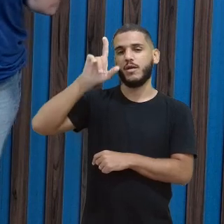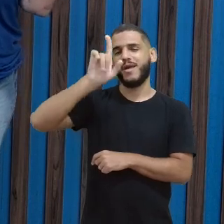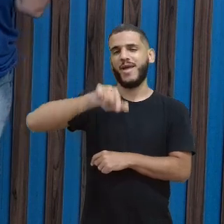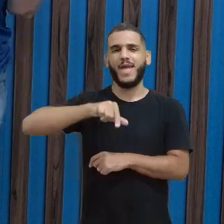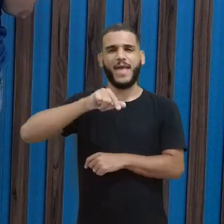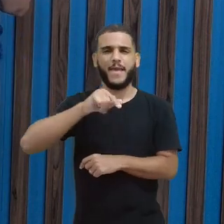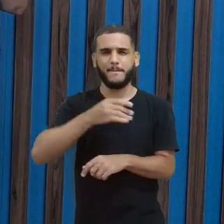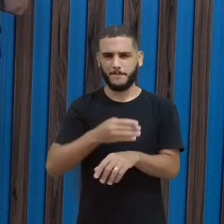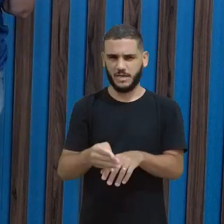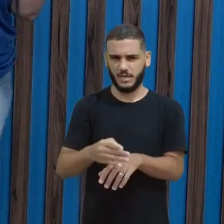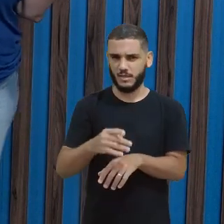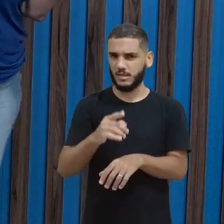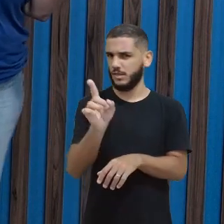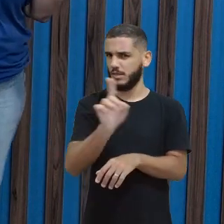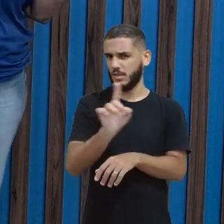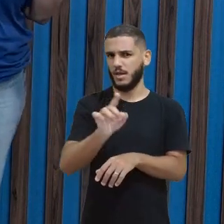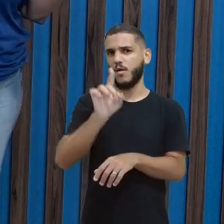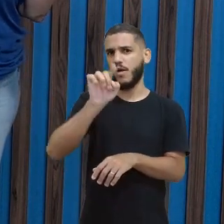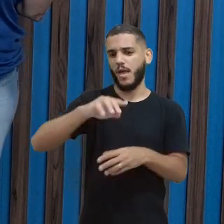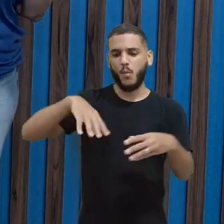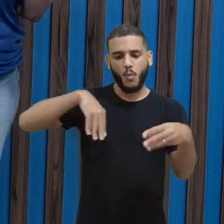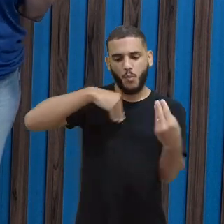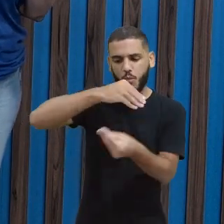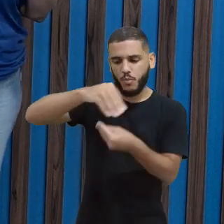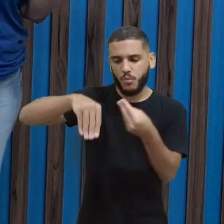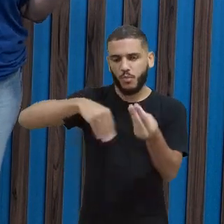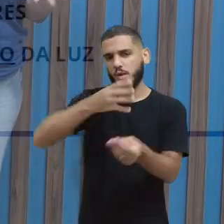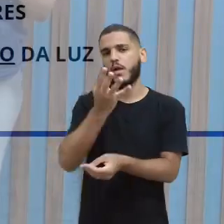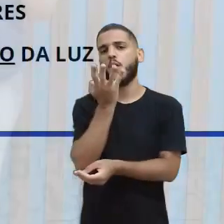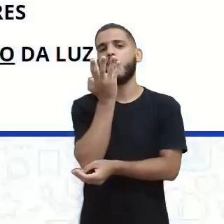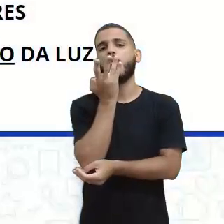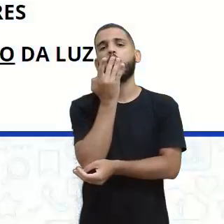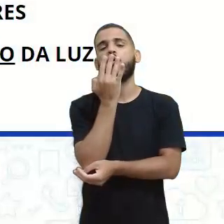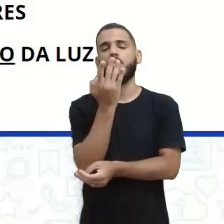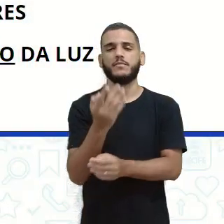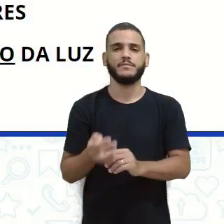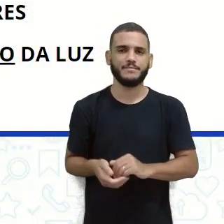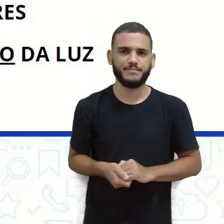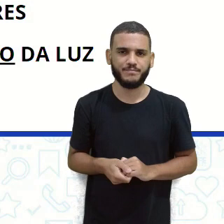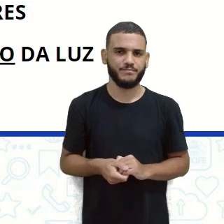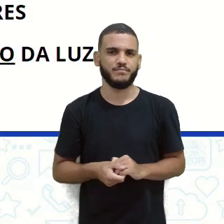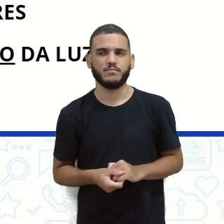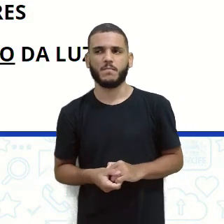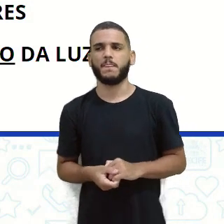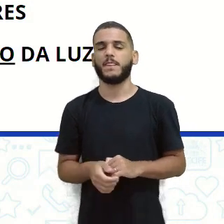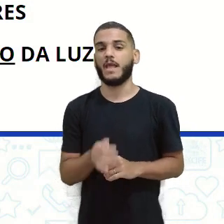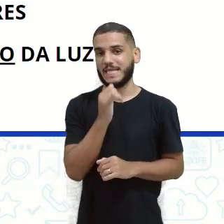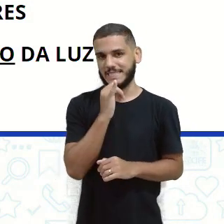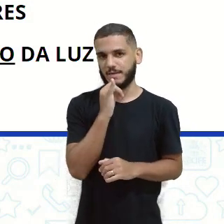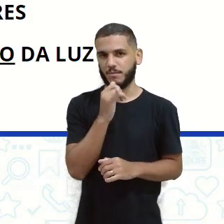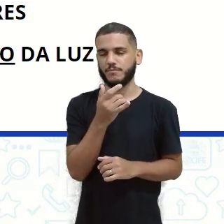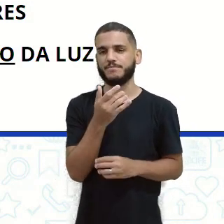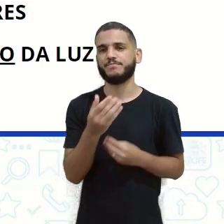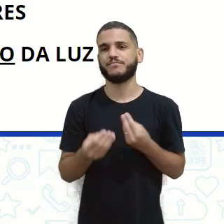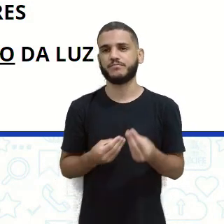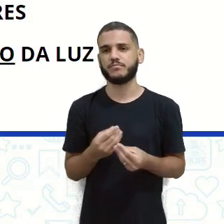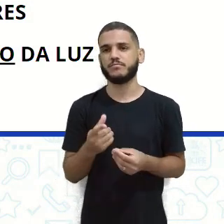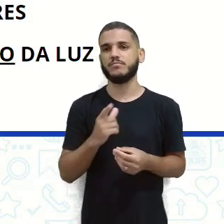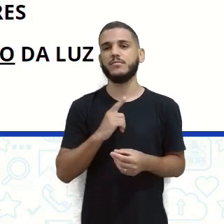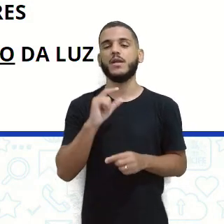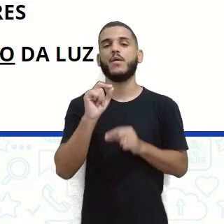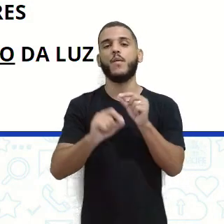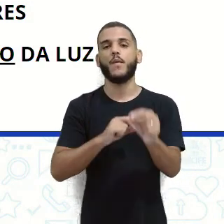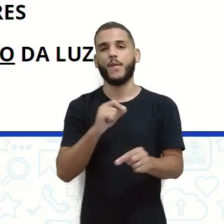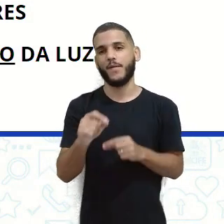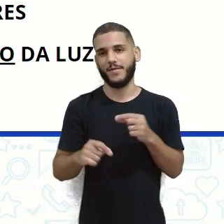mistura de cores, tá. Então, a luz branca é uma mistura de cores. Como foi que ele descobriu isso? Olha aí o prisma